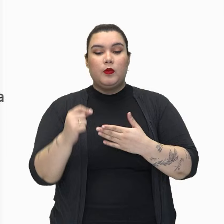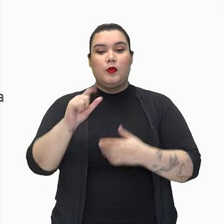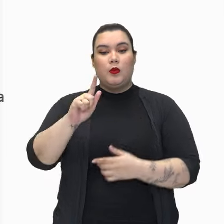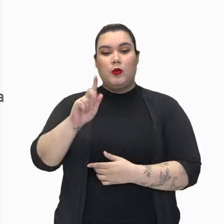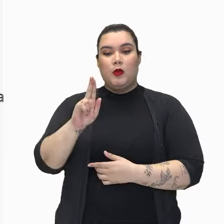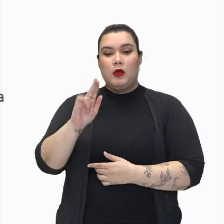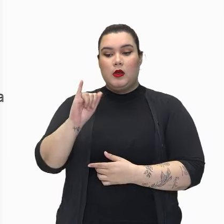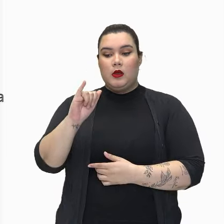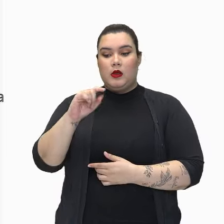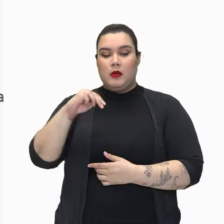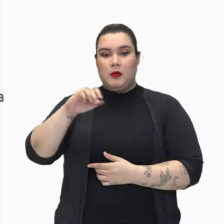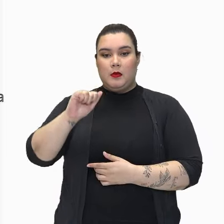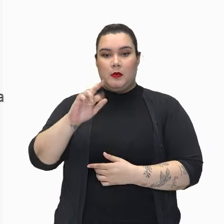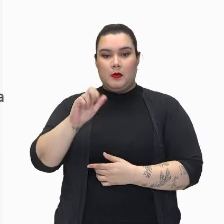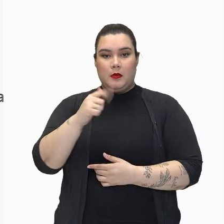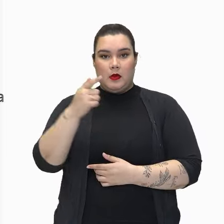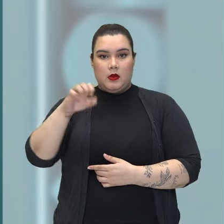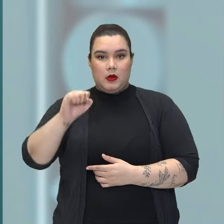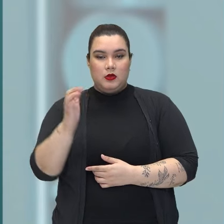Sagarana